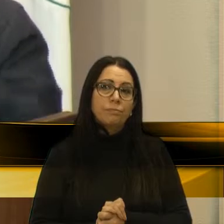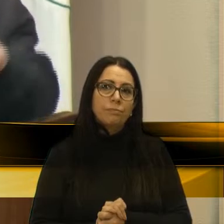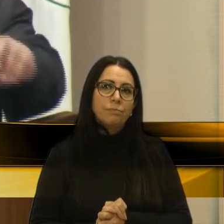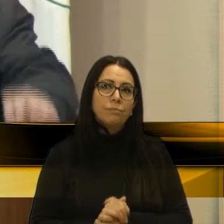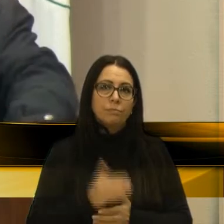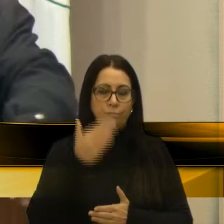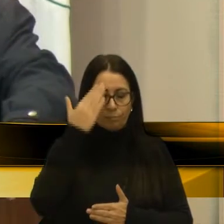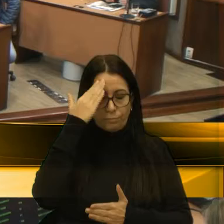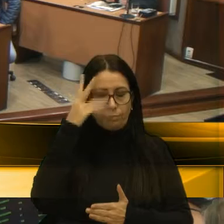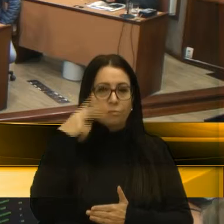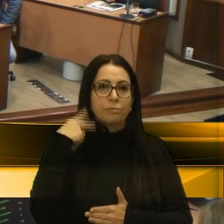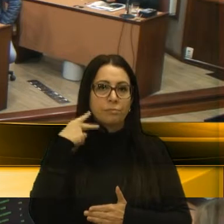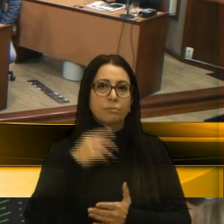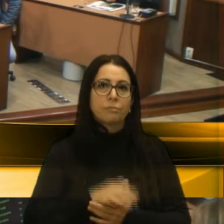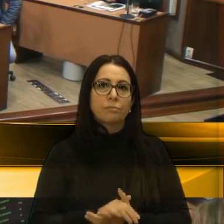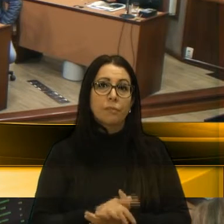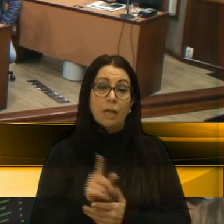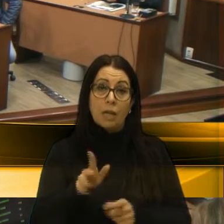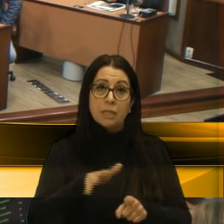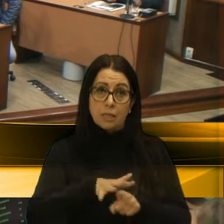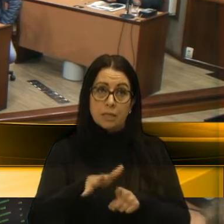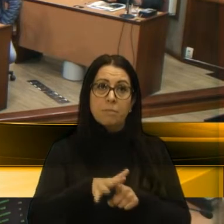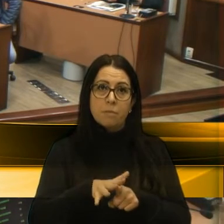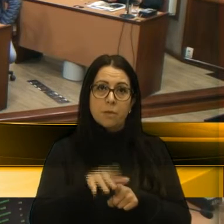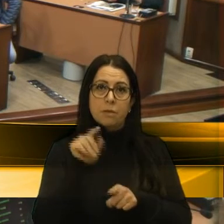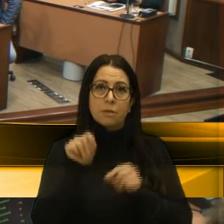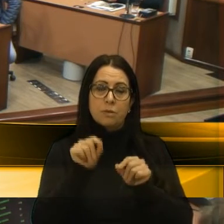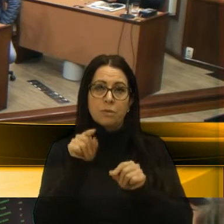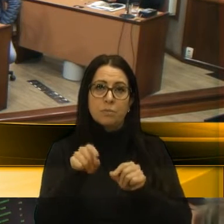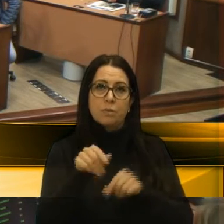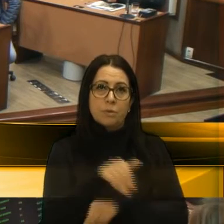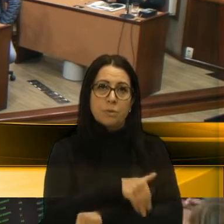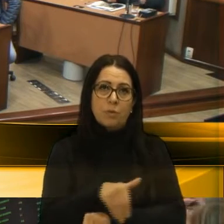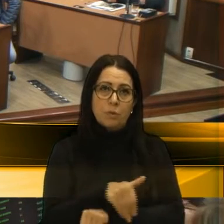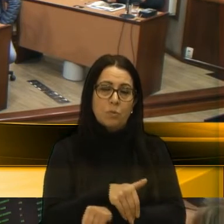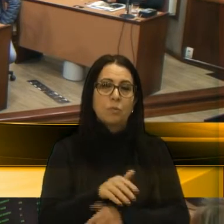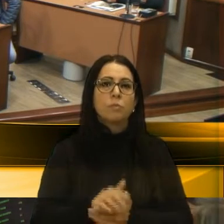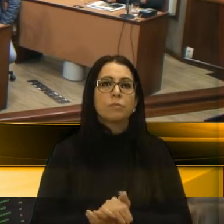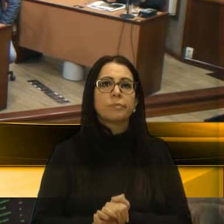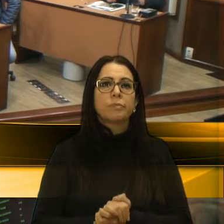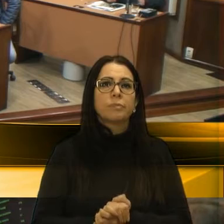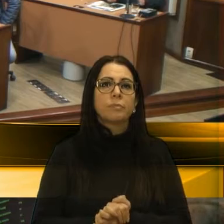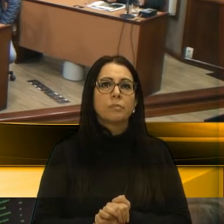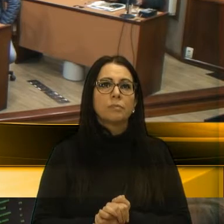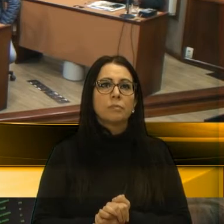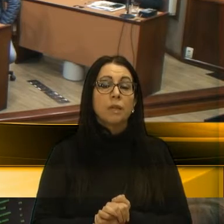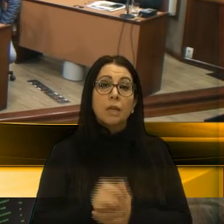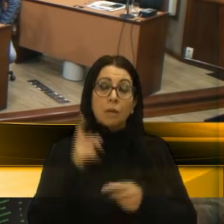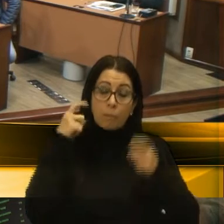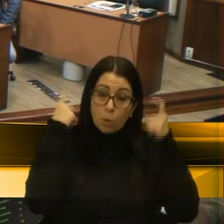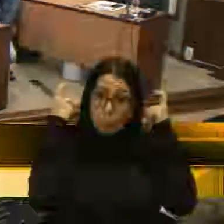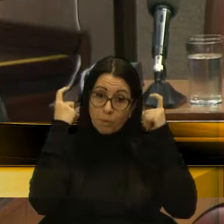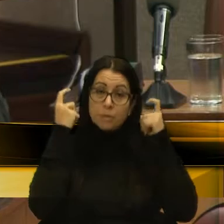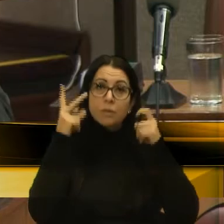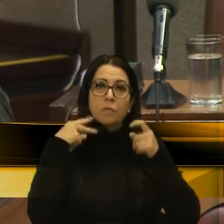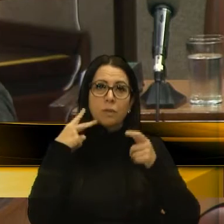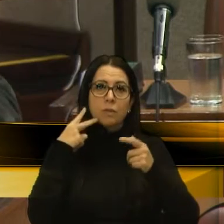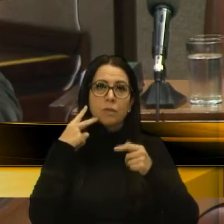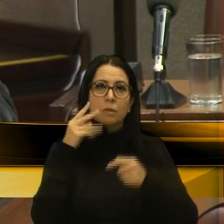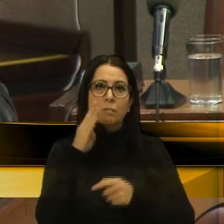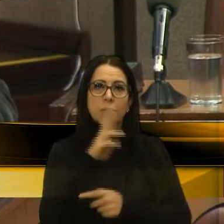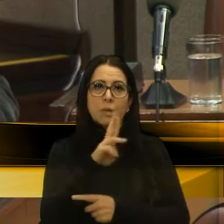Obrigado, vereador. Essa demanda aí da questão da rua, a preocupação, vereador, da